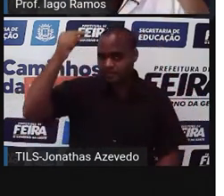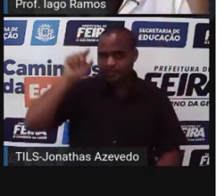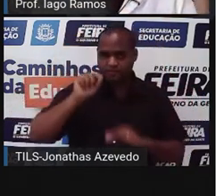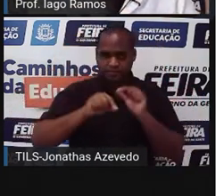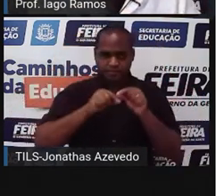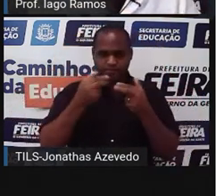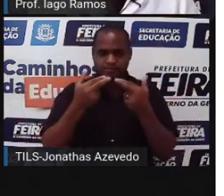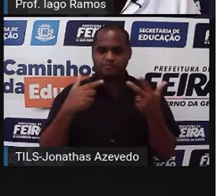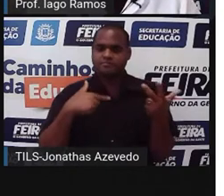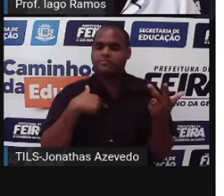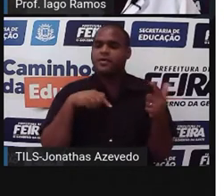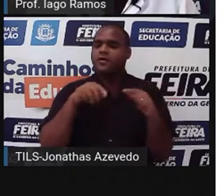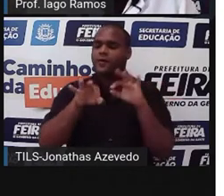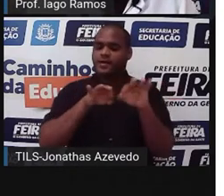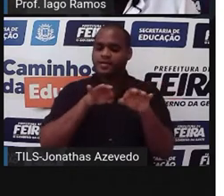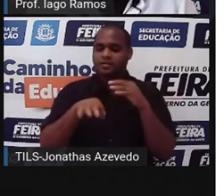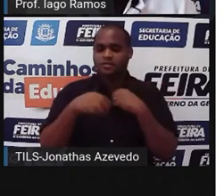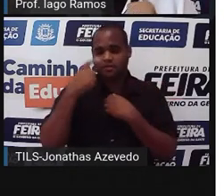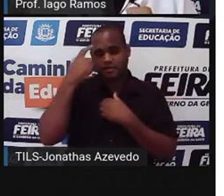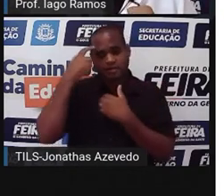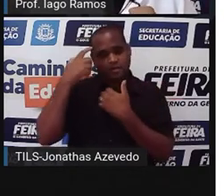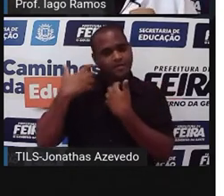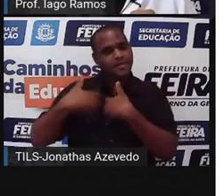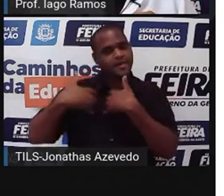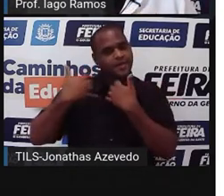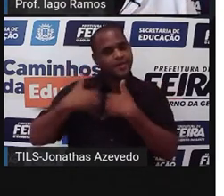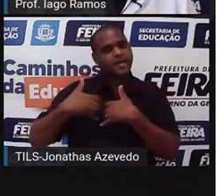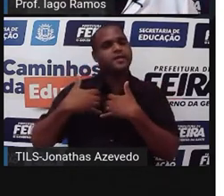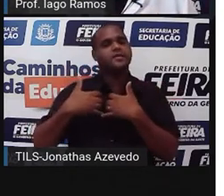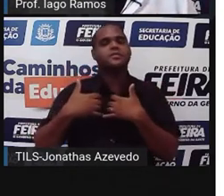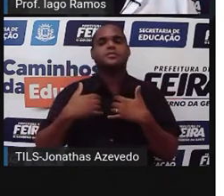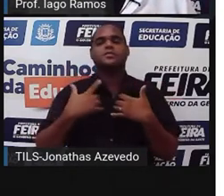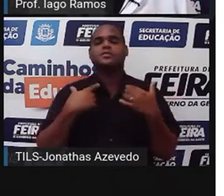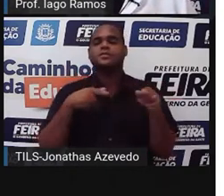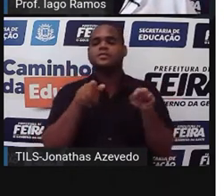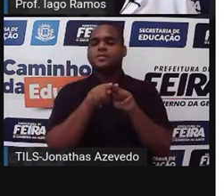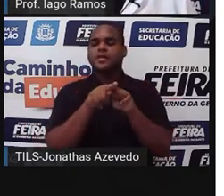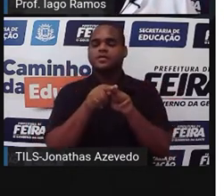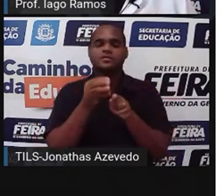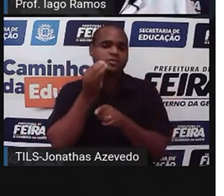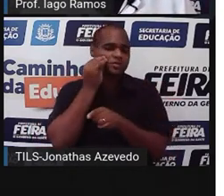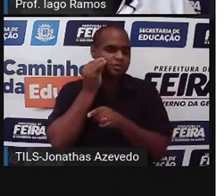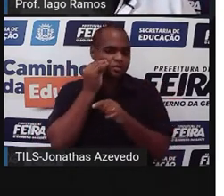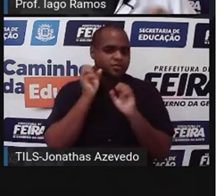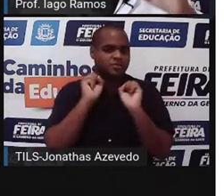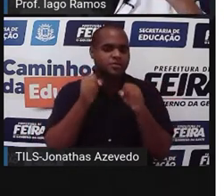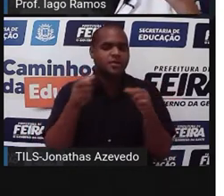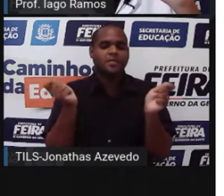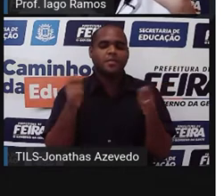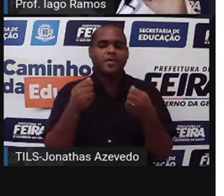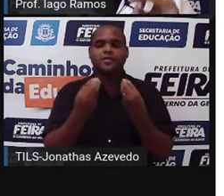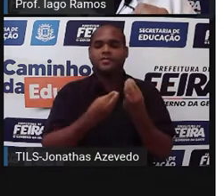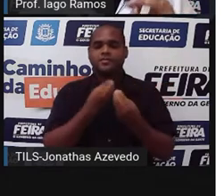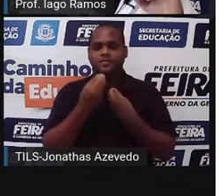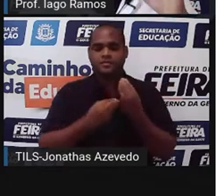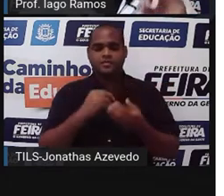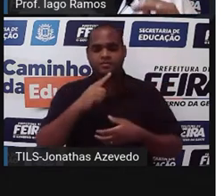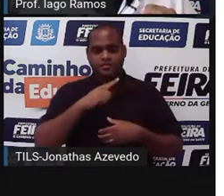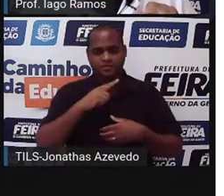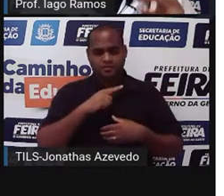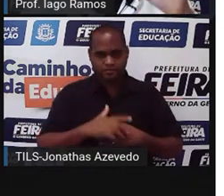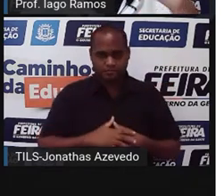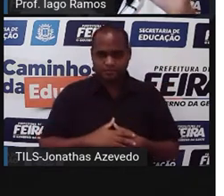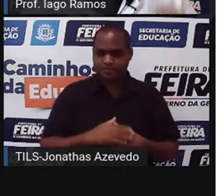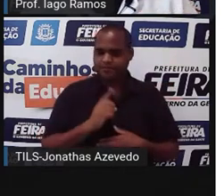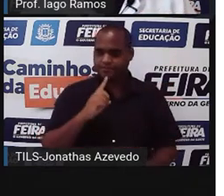organizar o seu raciocínio, tá bom? E tentar dizer como é que isso é possível. Certo? Então, está aí um